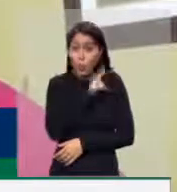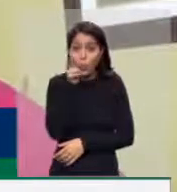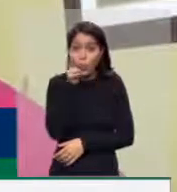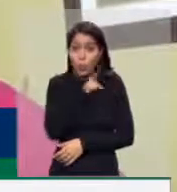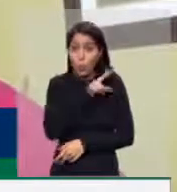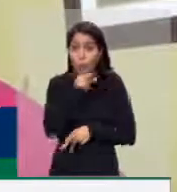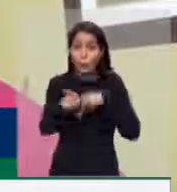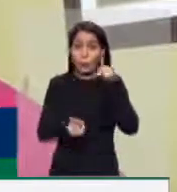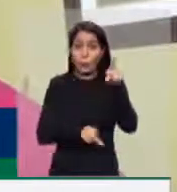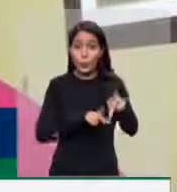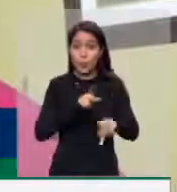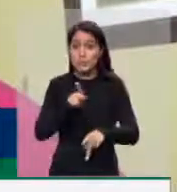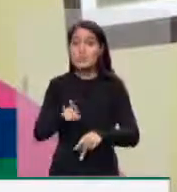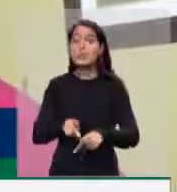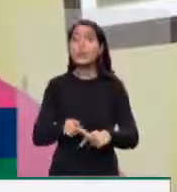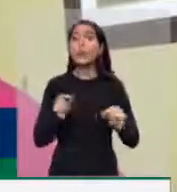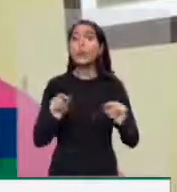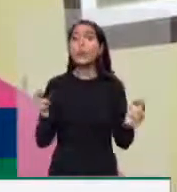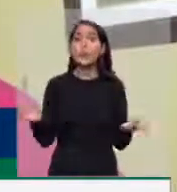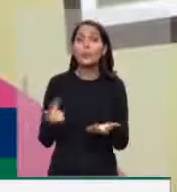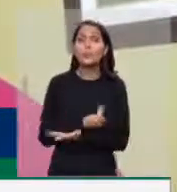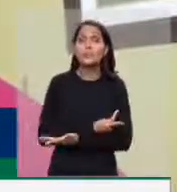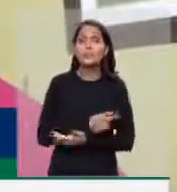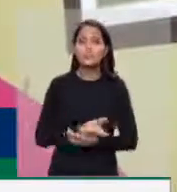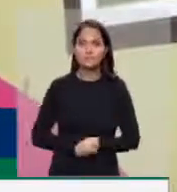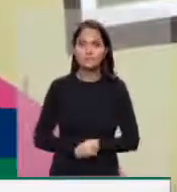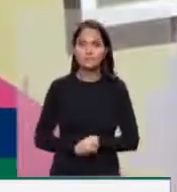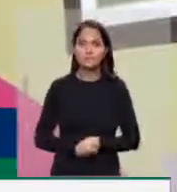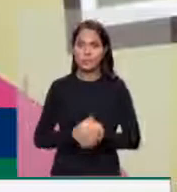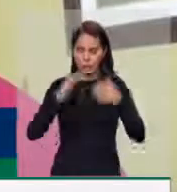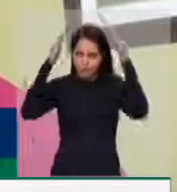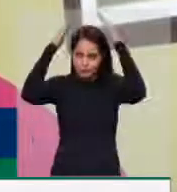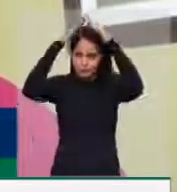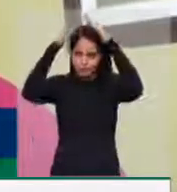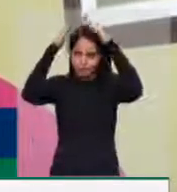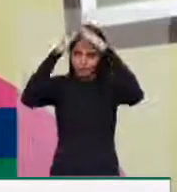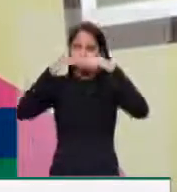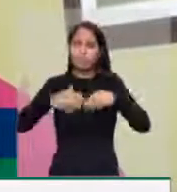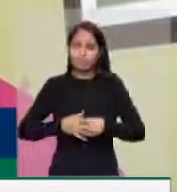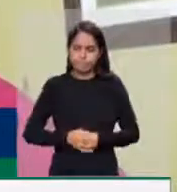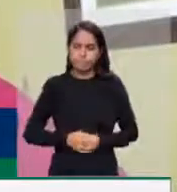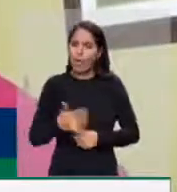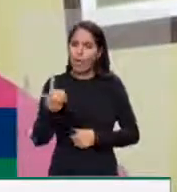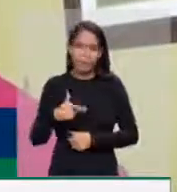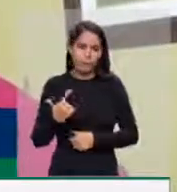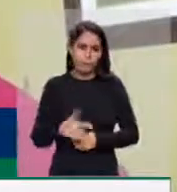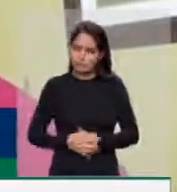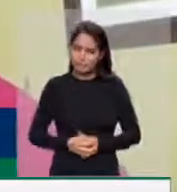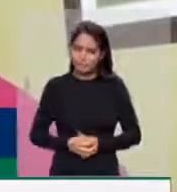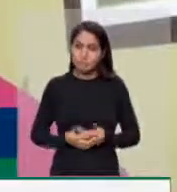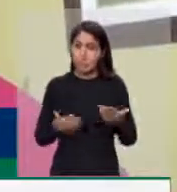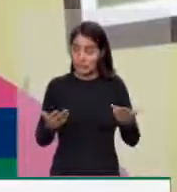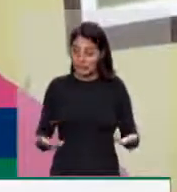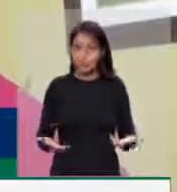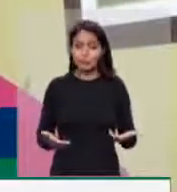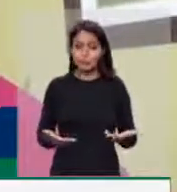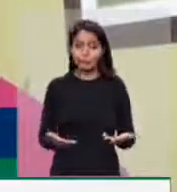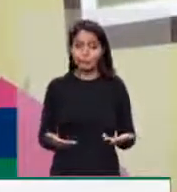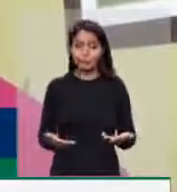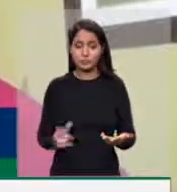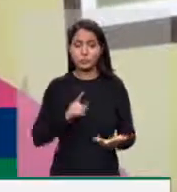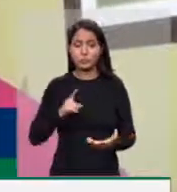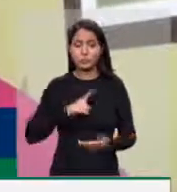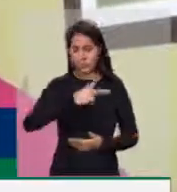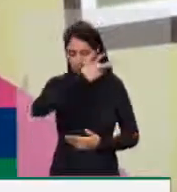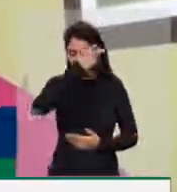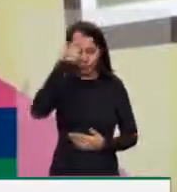pessoas, com muita gente desabrigada. Especialmente o meu abraço à cidade de Irecê, o prefeito Elmo Vaz, que se encontra em